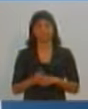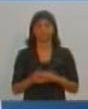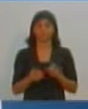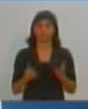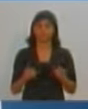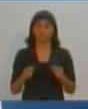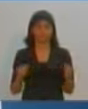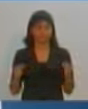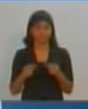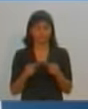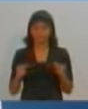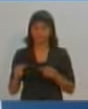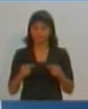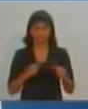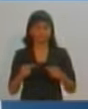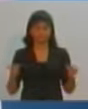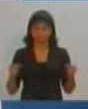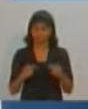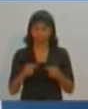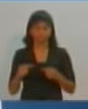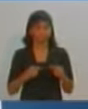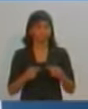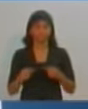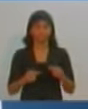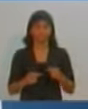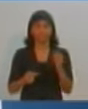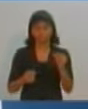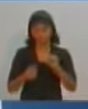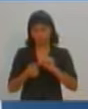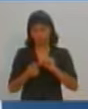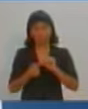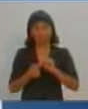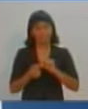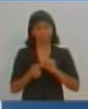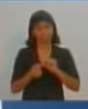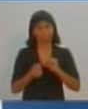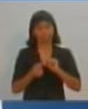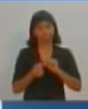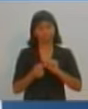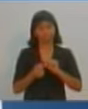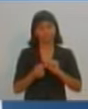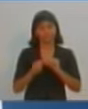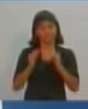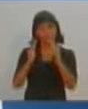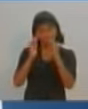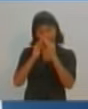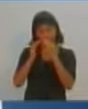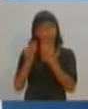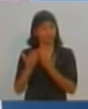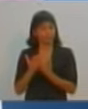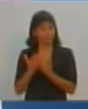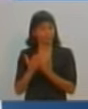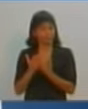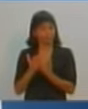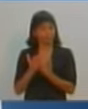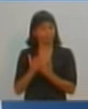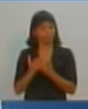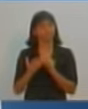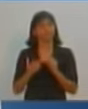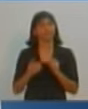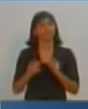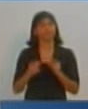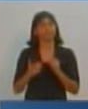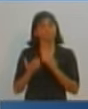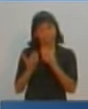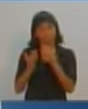atacar ninguém. Vem falar de propostas. Eu vou criar o disciplina escolar. Meu projeto que está no plano de governo. Eu vou implementar